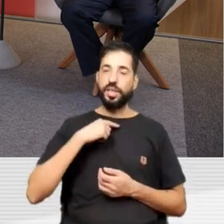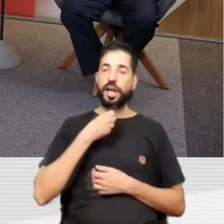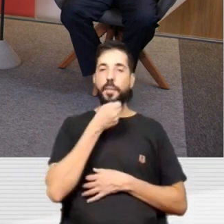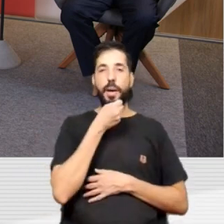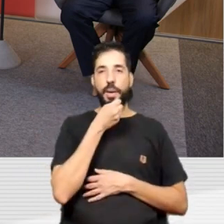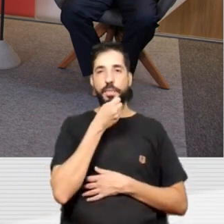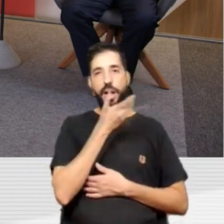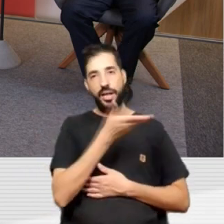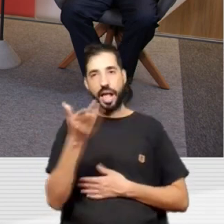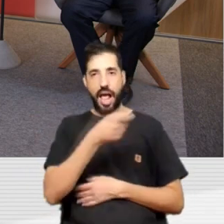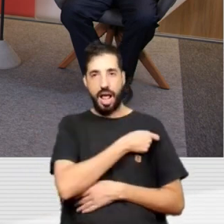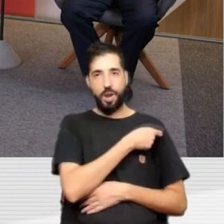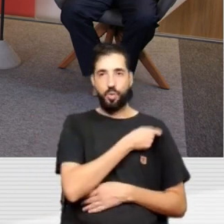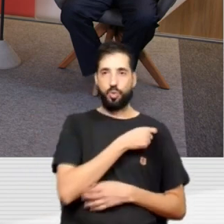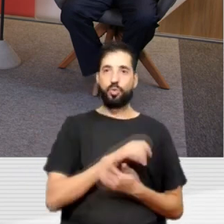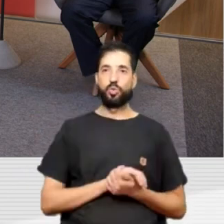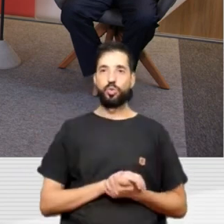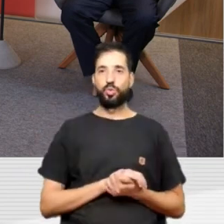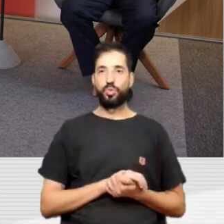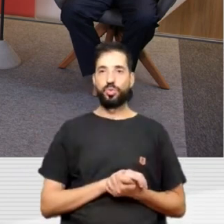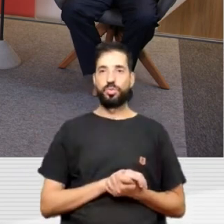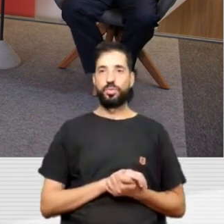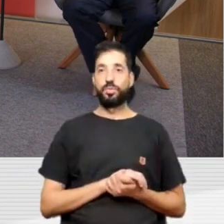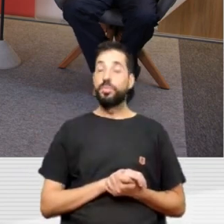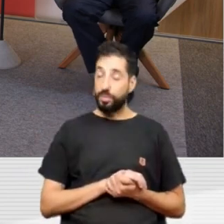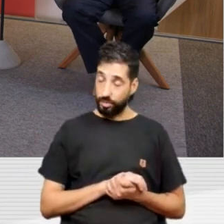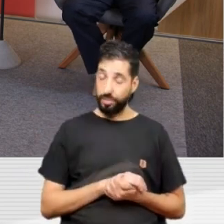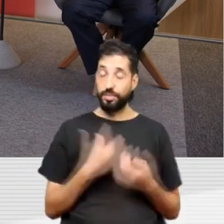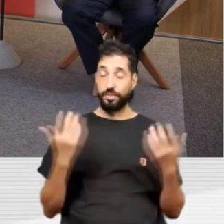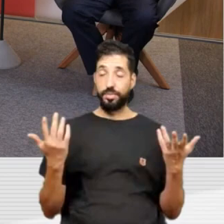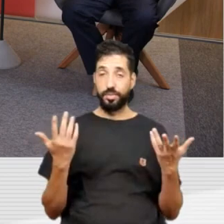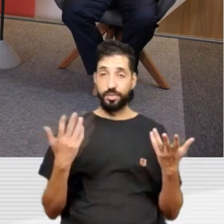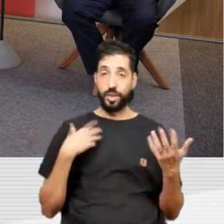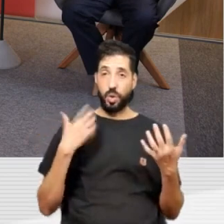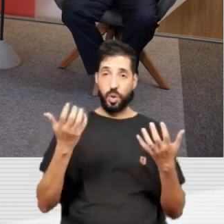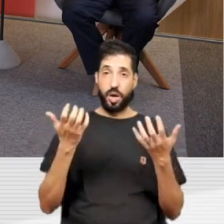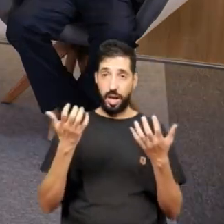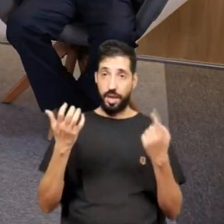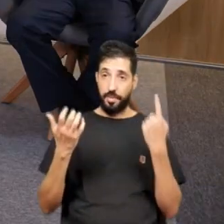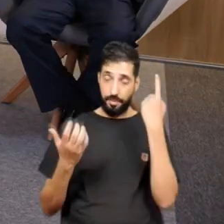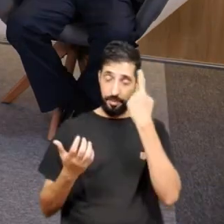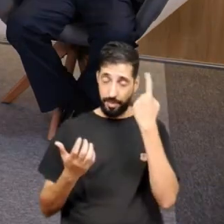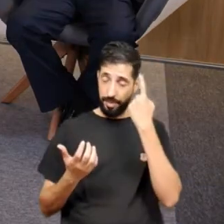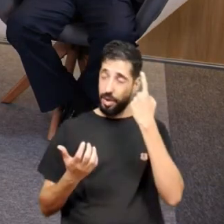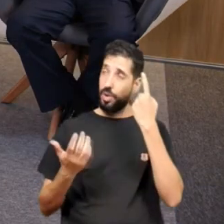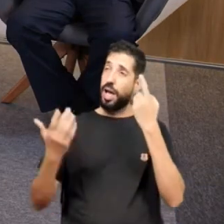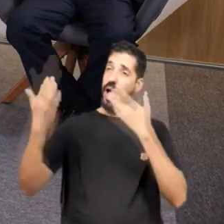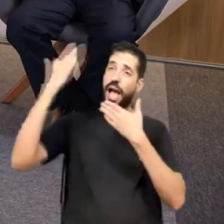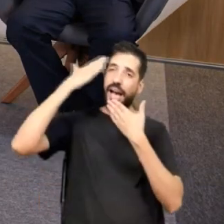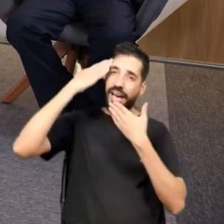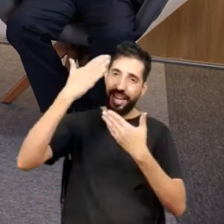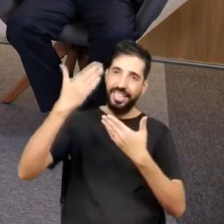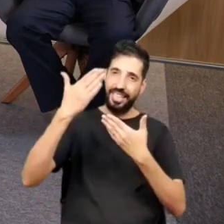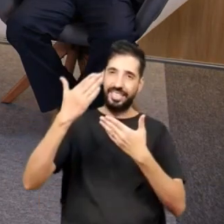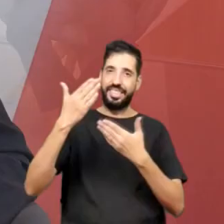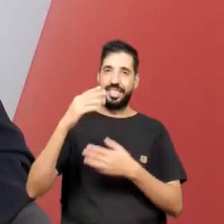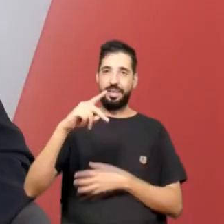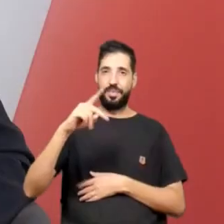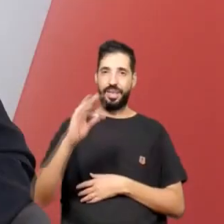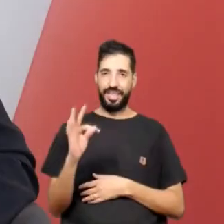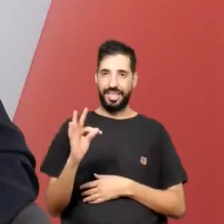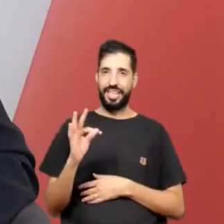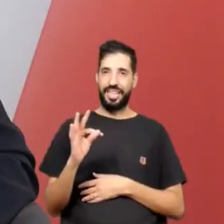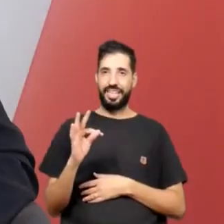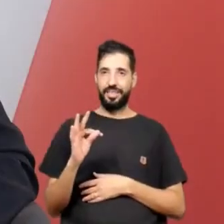cursantes. Muito bem, pessoal, quero, em primeiro lugar, agradecer ao partido, ao partido dos